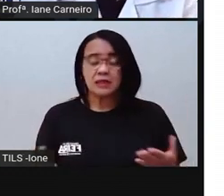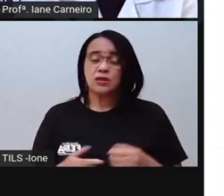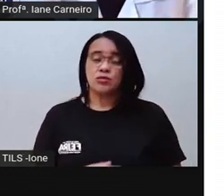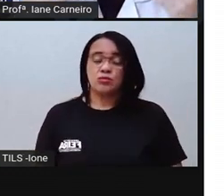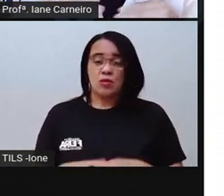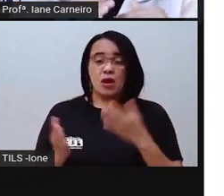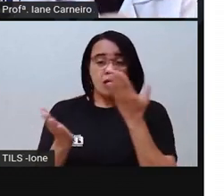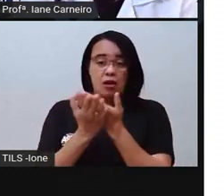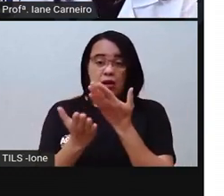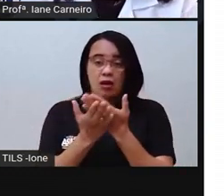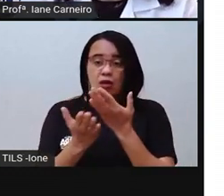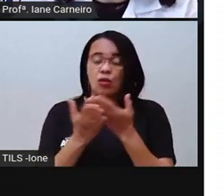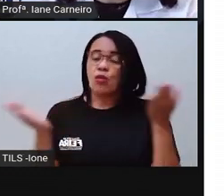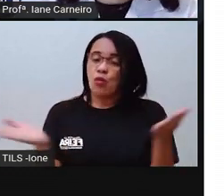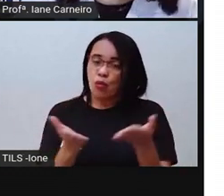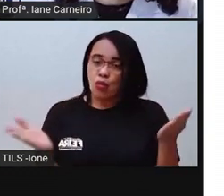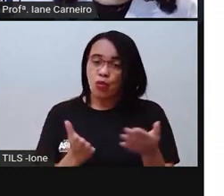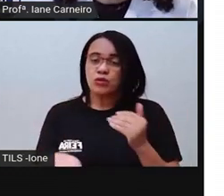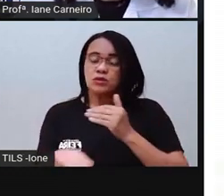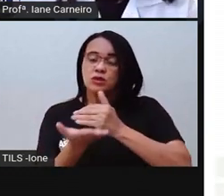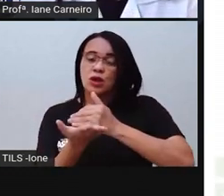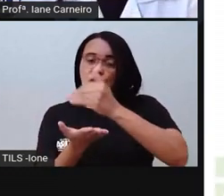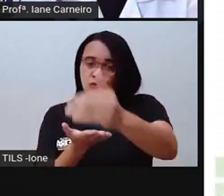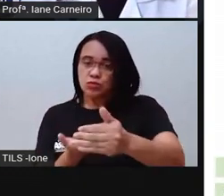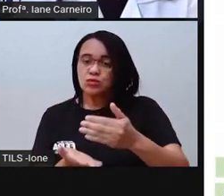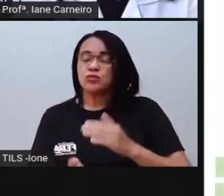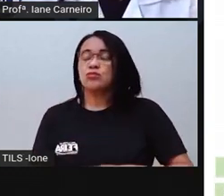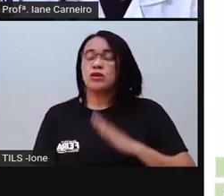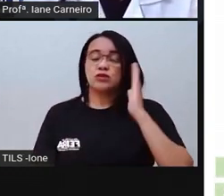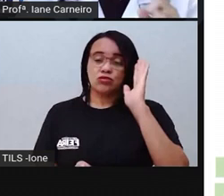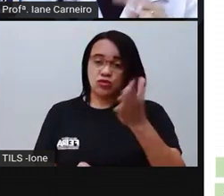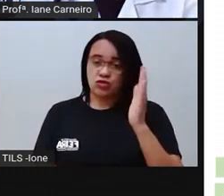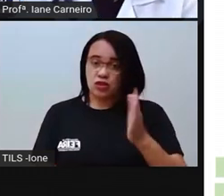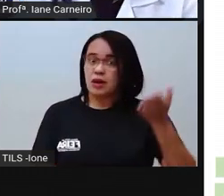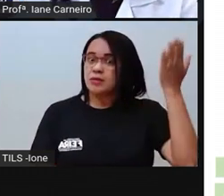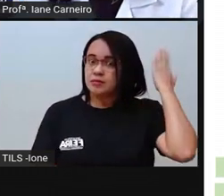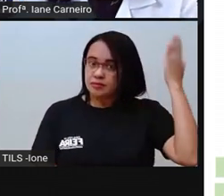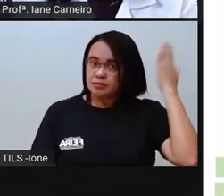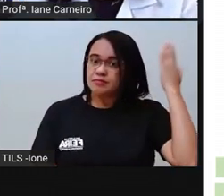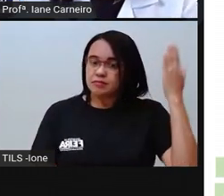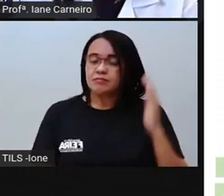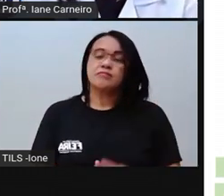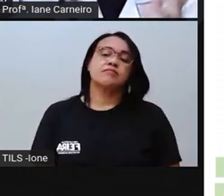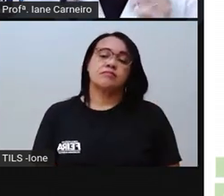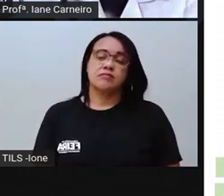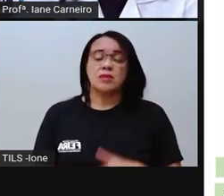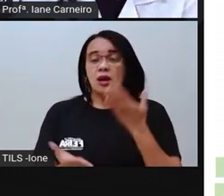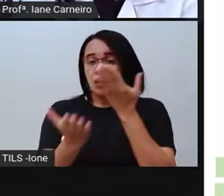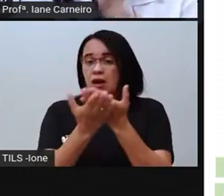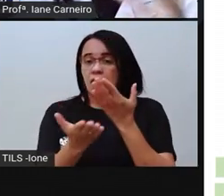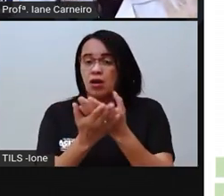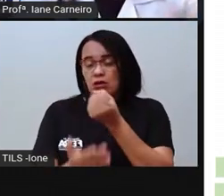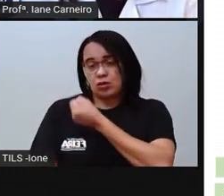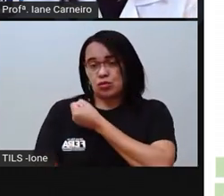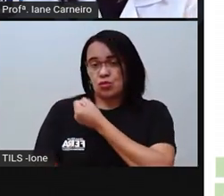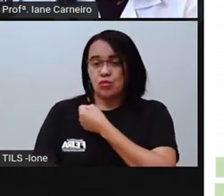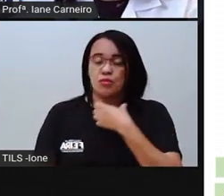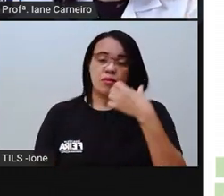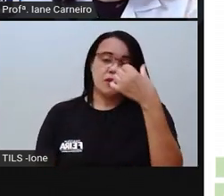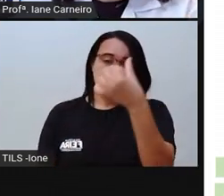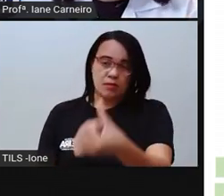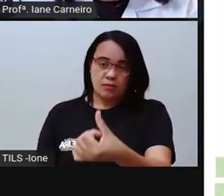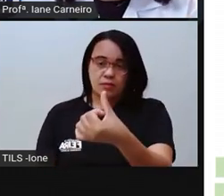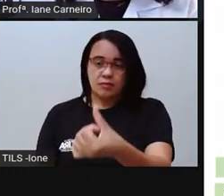estudamos nas aulas anteriores, né? Então, é uma aula de número 64 e nós vamos explorar a